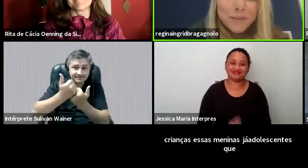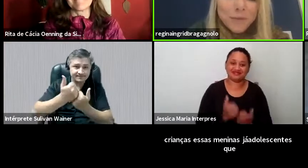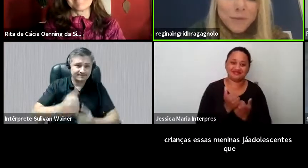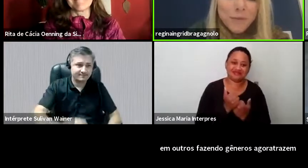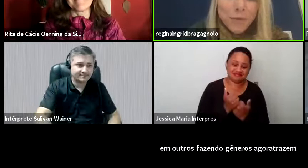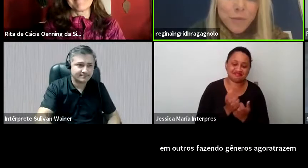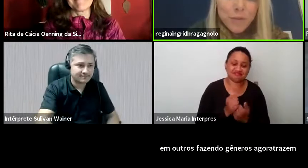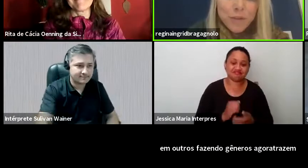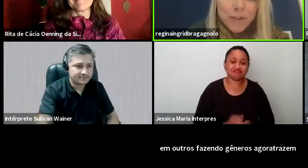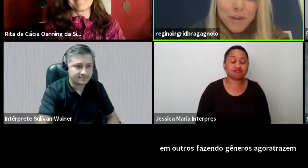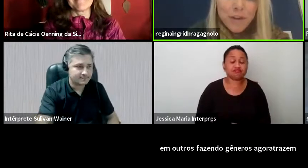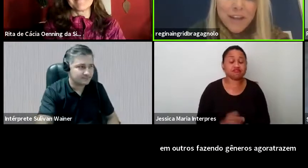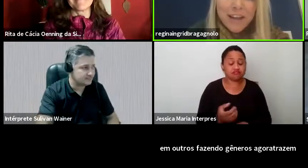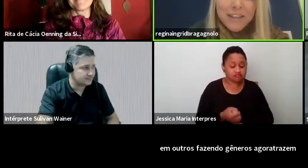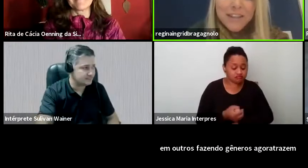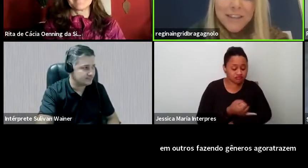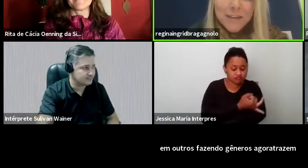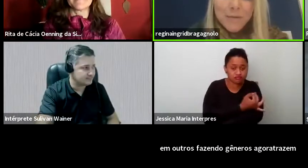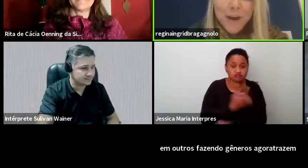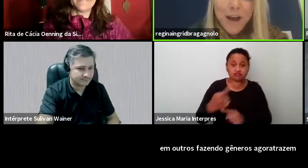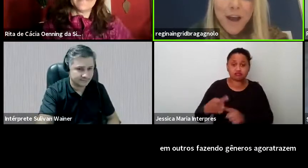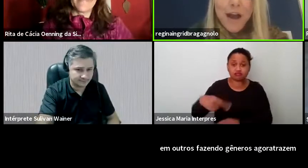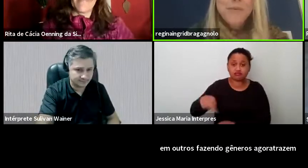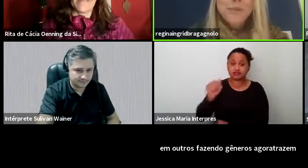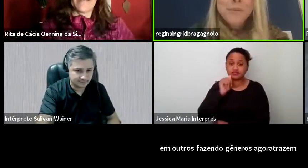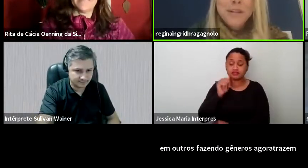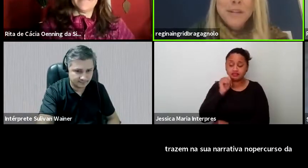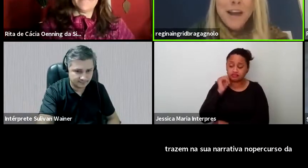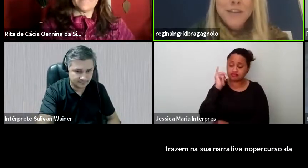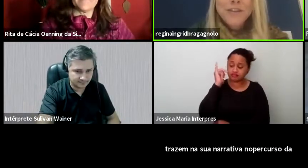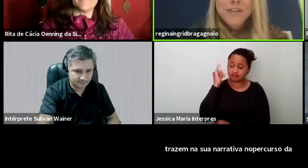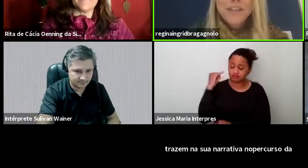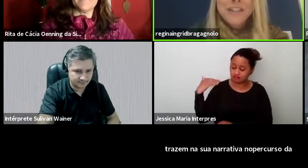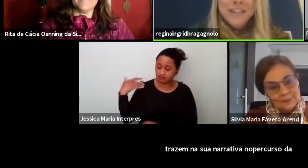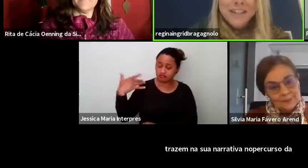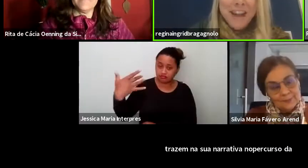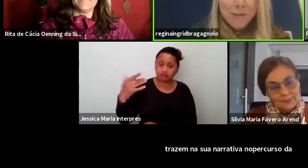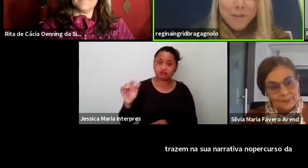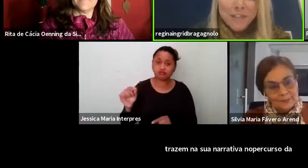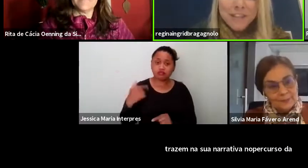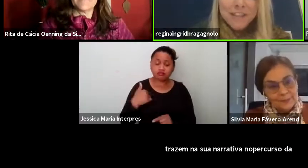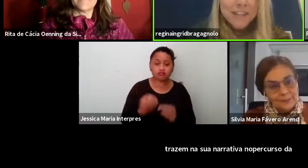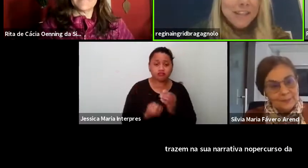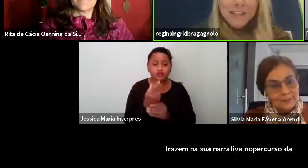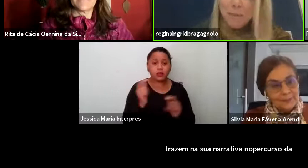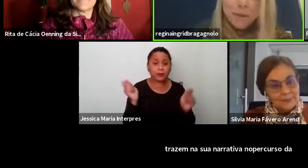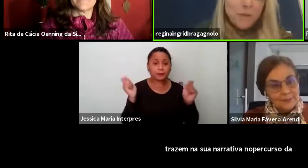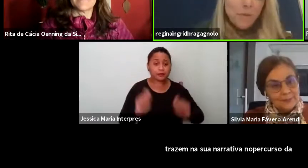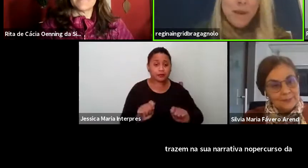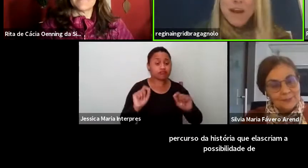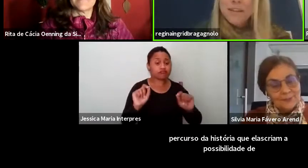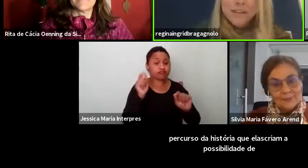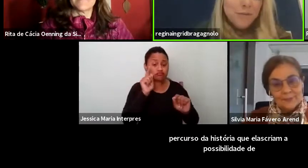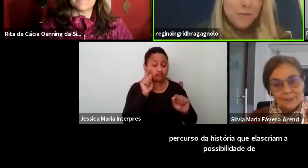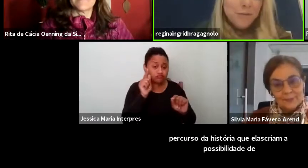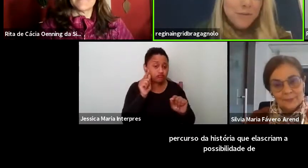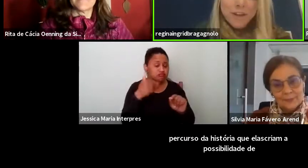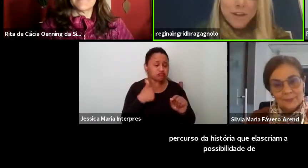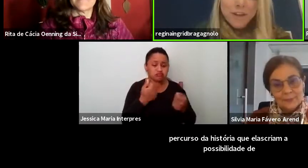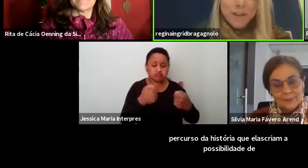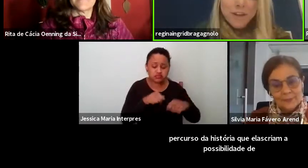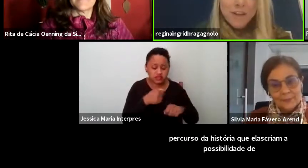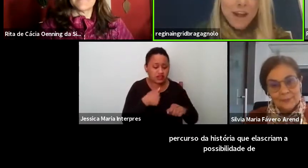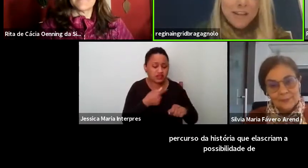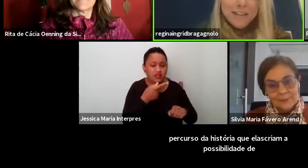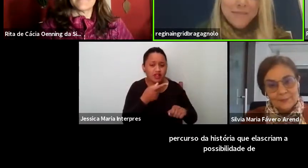narrativa, no percurso da história que elas criam, a possibilidade de traduzir, e sem necessariamente nomear as categorias de